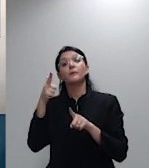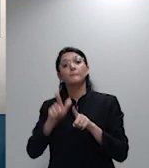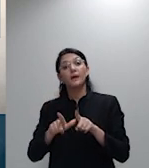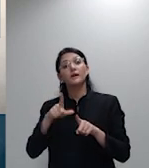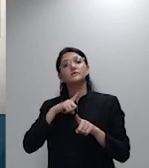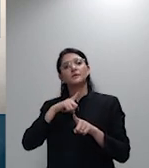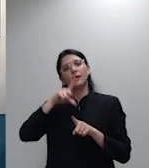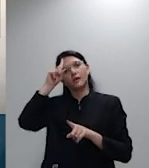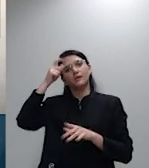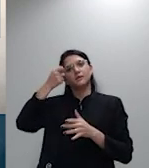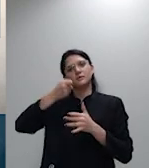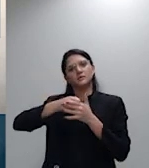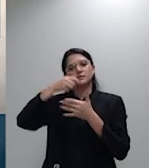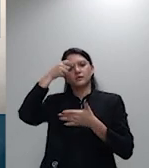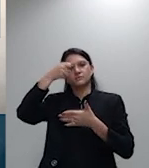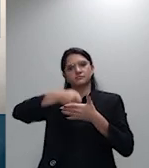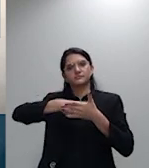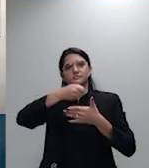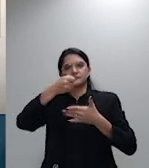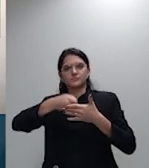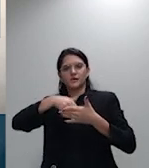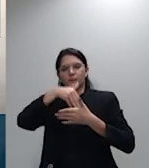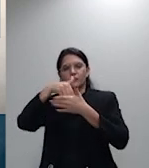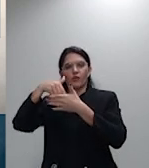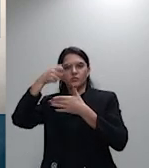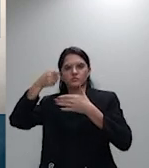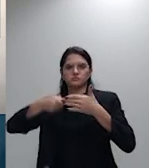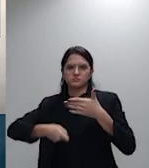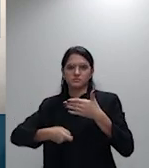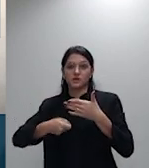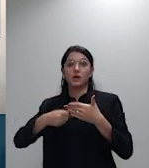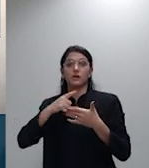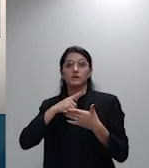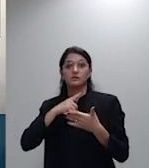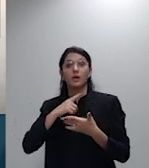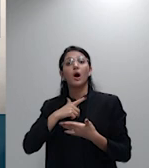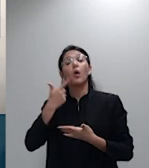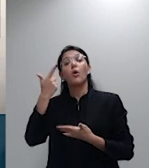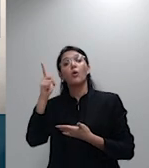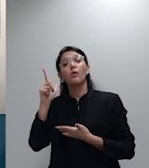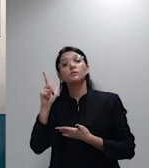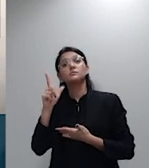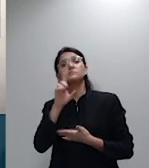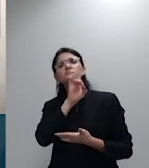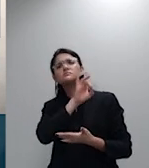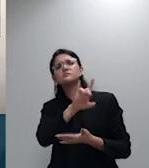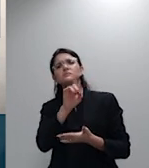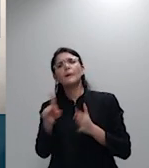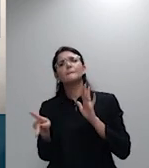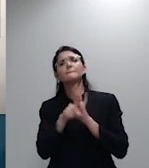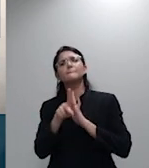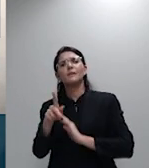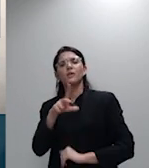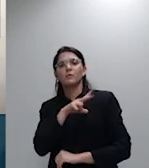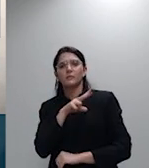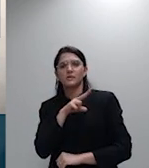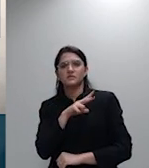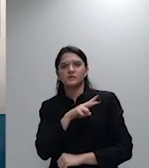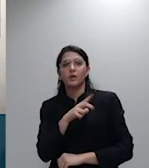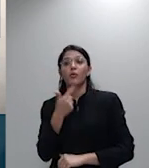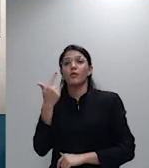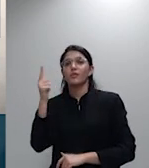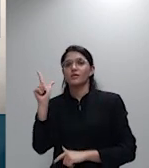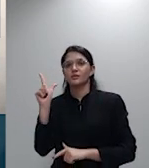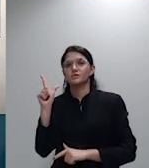que não se limitou às particularidades desse tipo de plano de saúde como se pode verificar das inventas